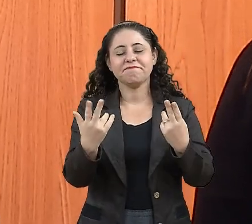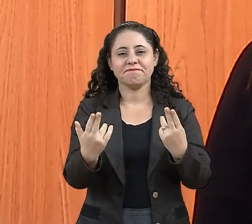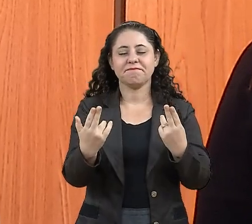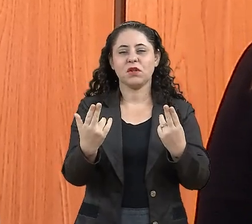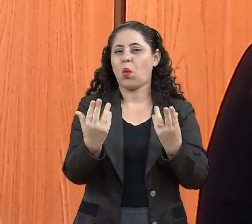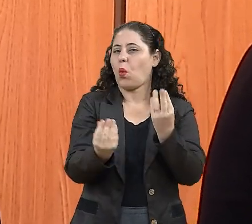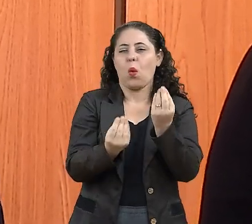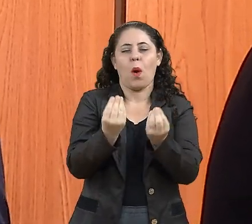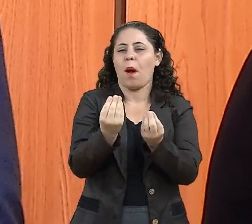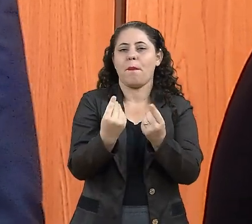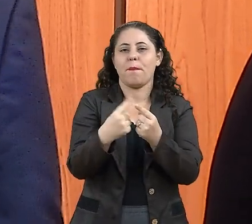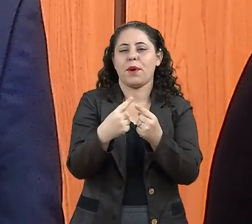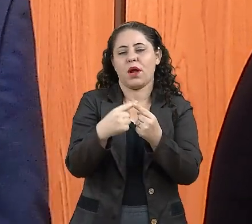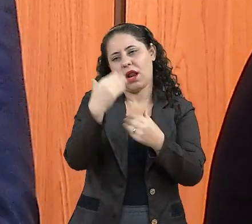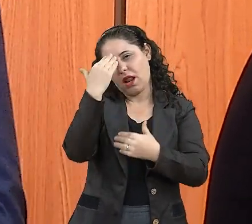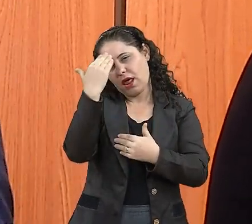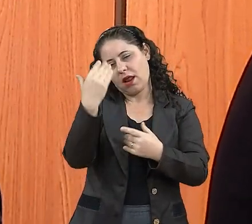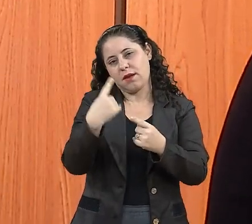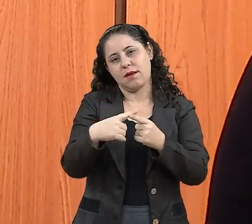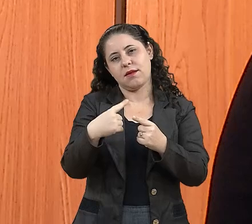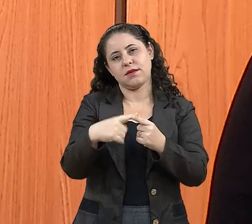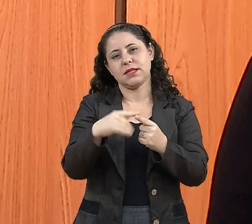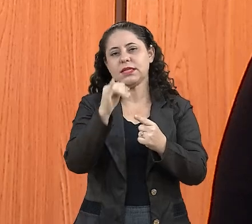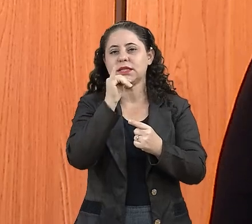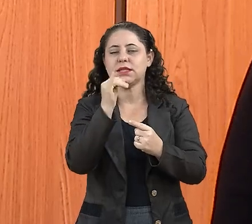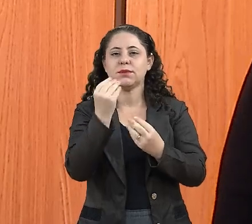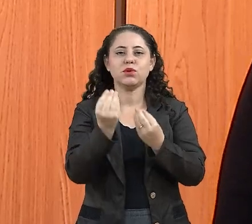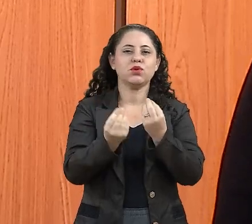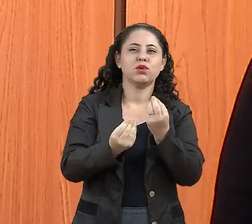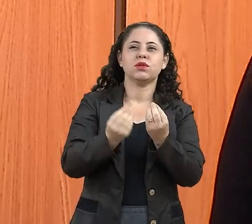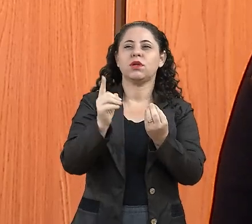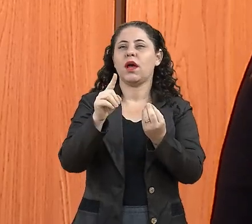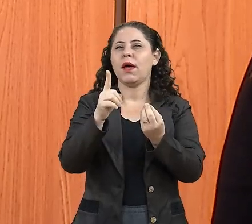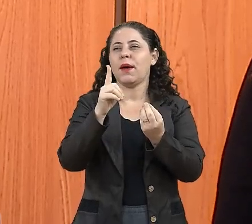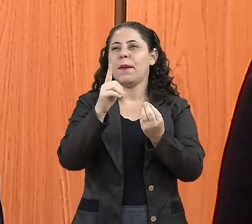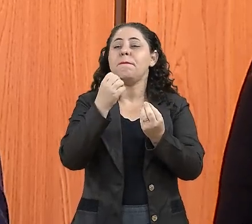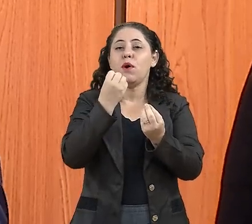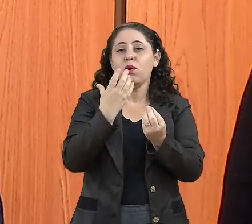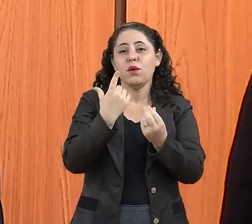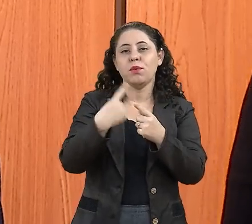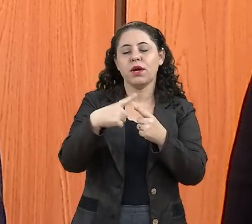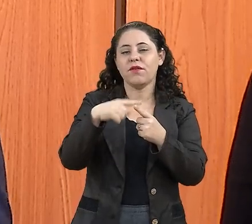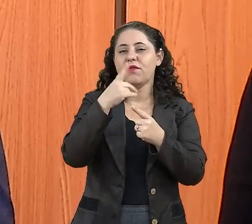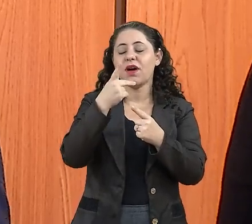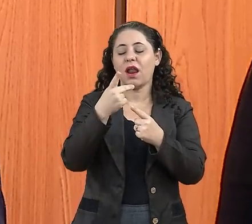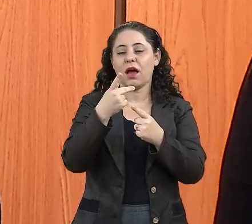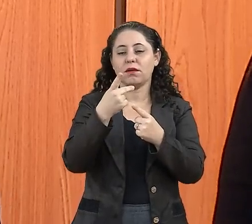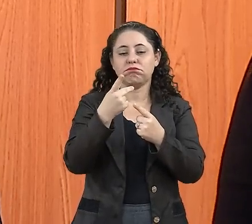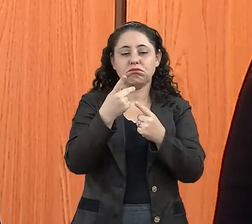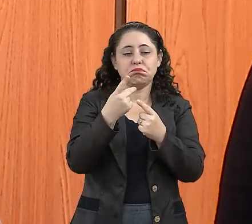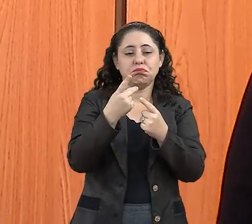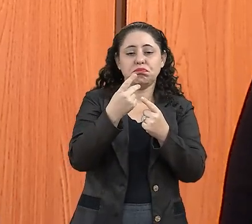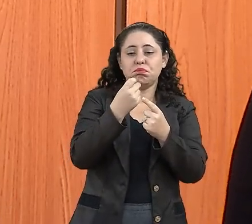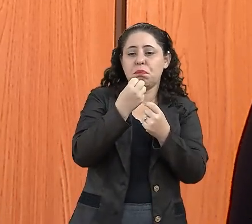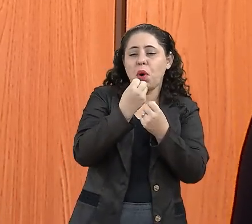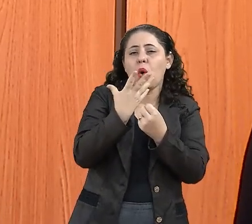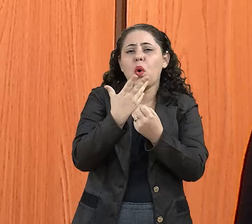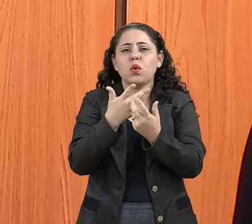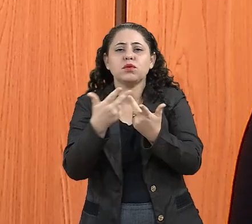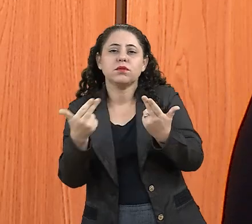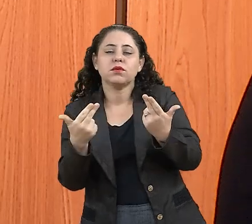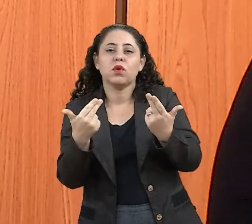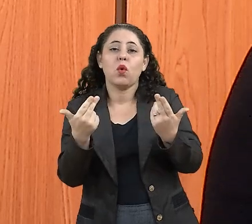Agradecimento. O agradecimento, ele é positivo. Você falar de coisas positivas. Um tempo hoje que as